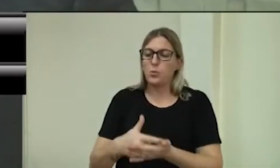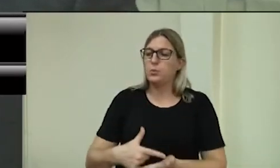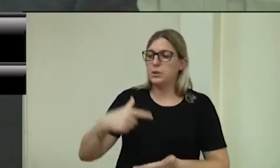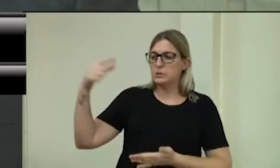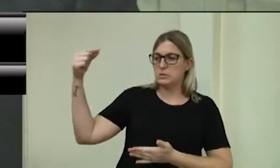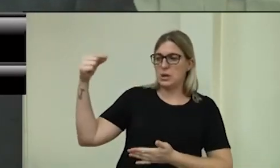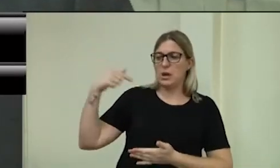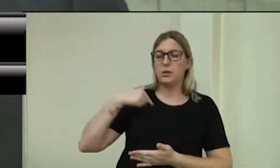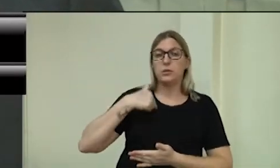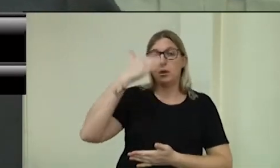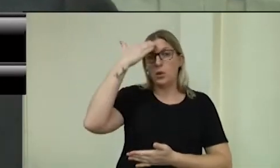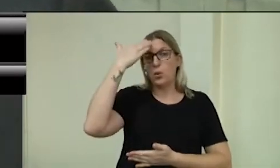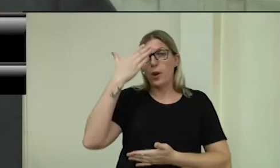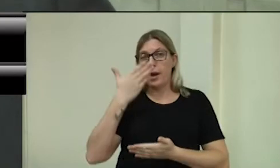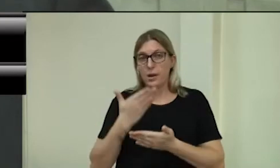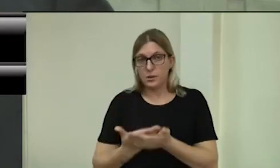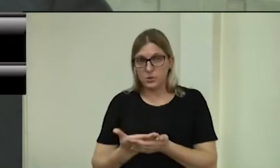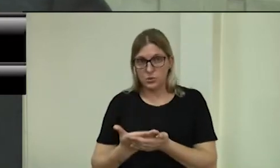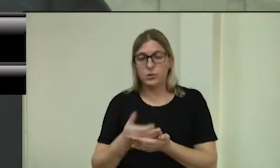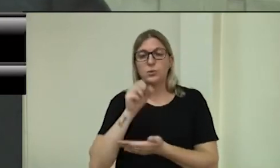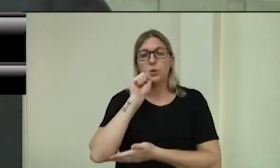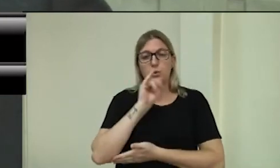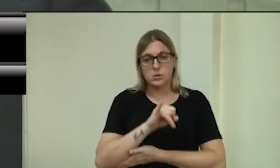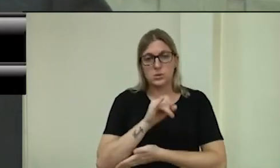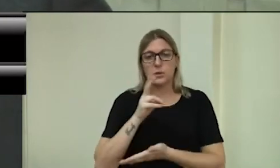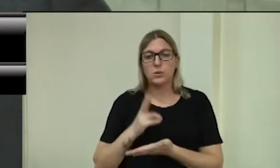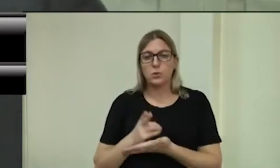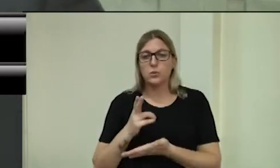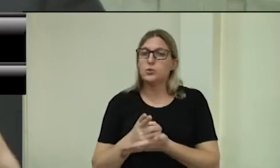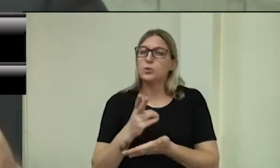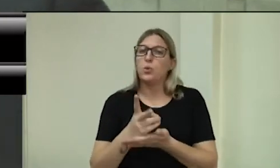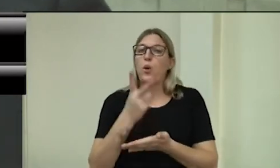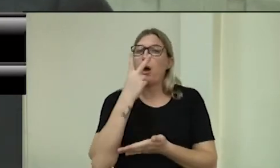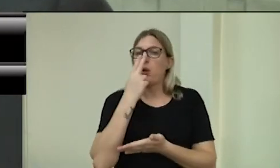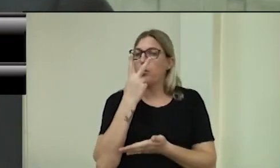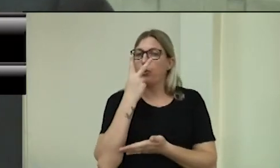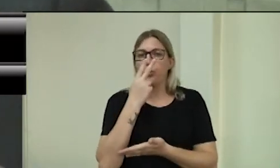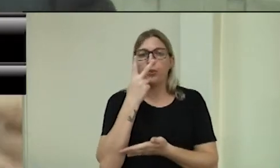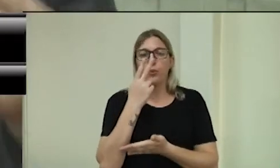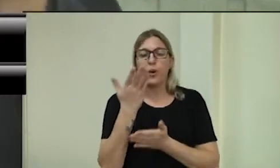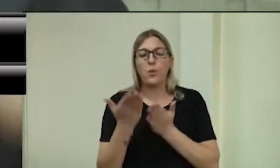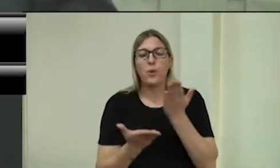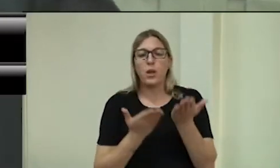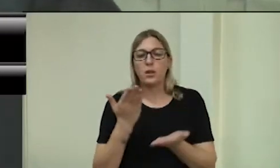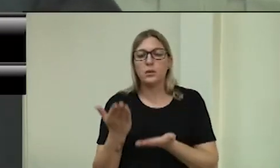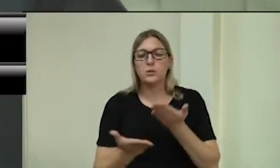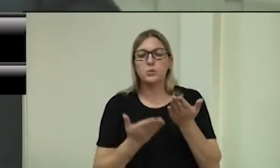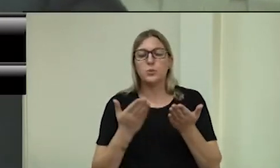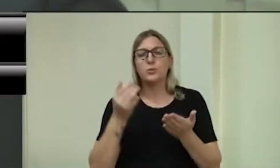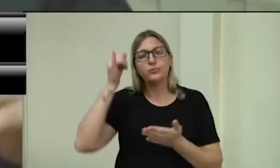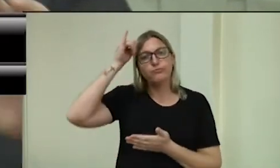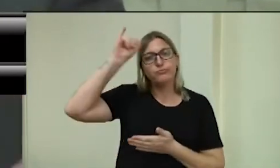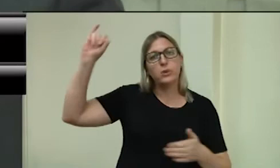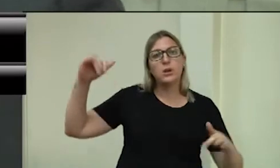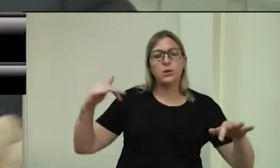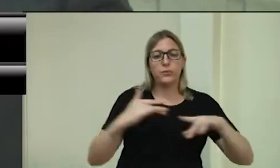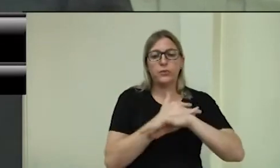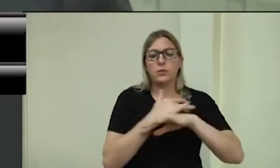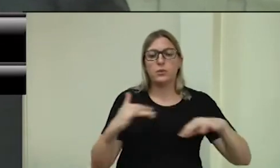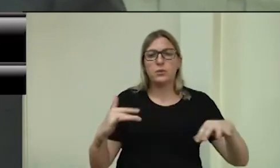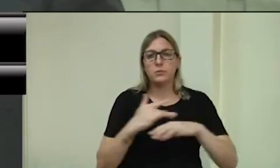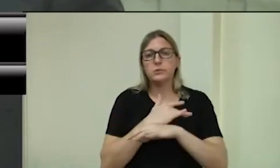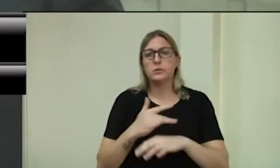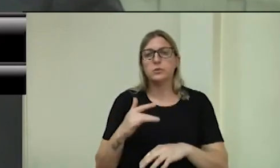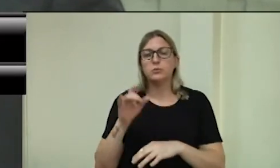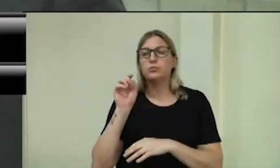eu acredito que mantendo esse padrão de atendimento, a gente evita mais aglomeração do que pedir